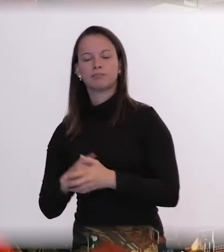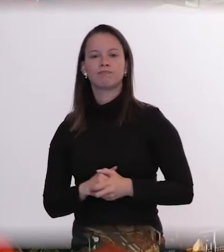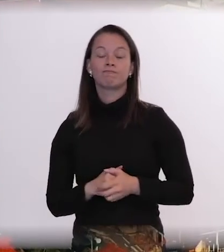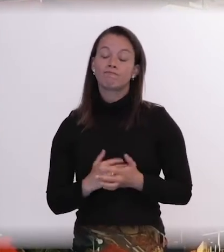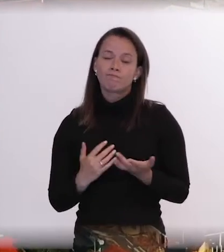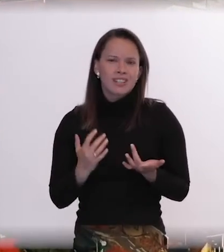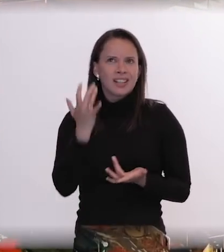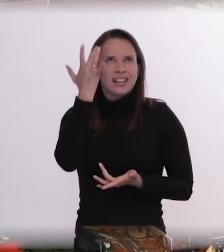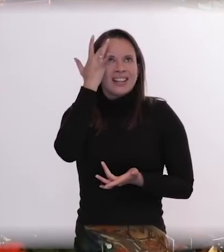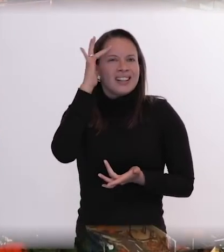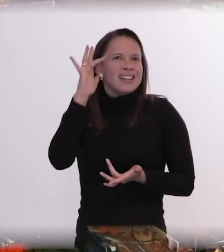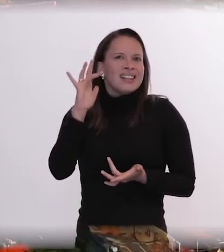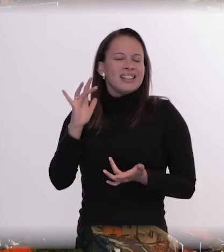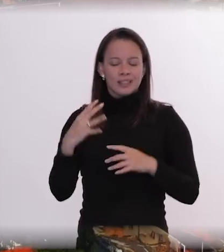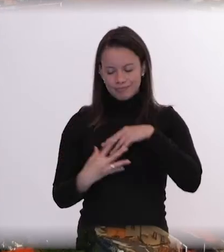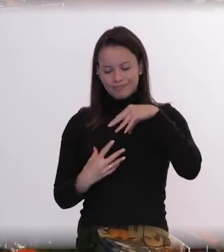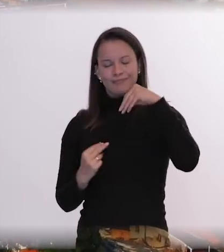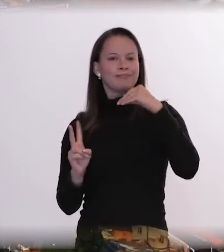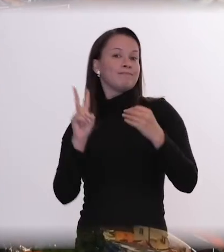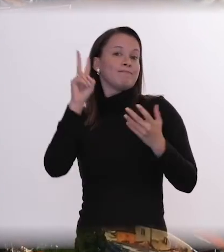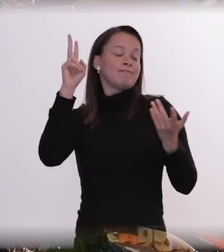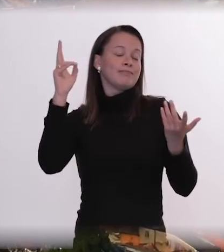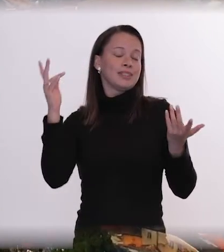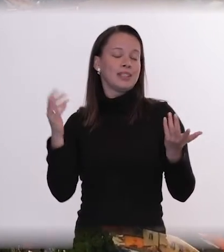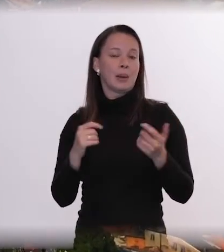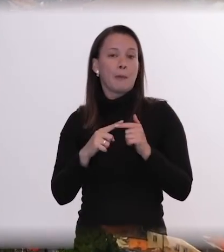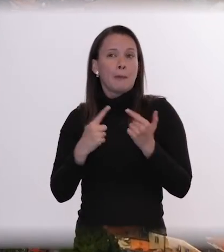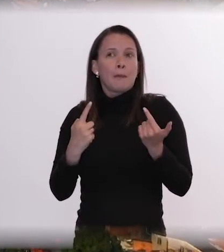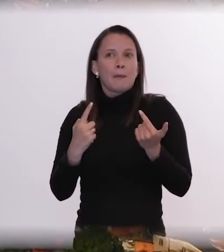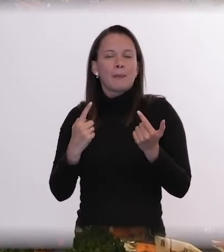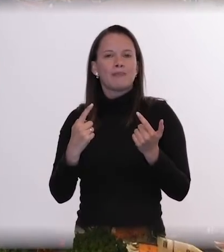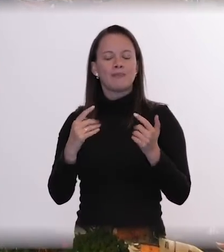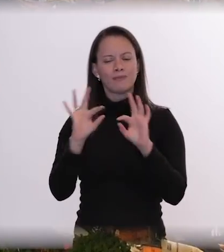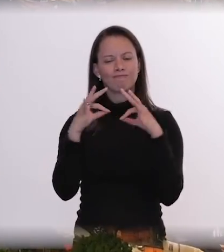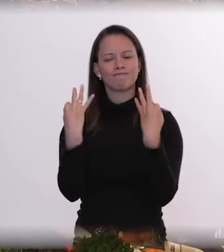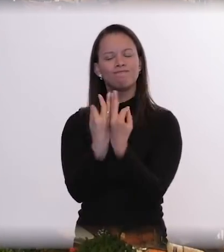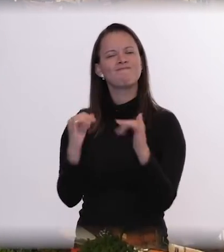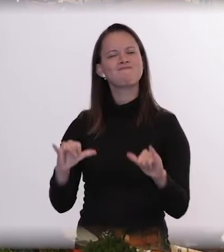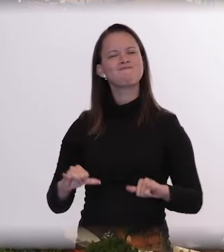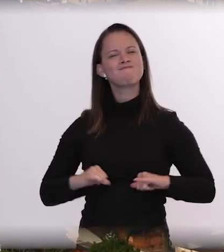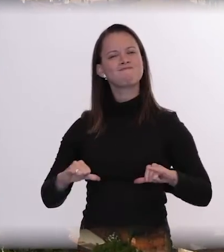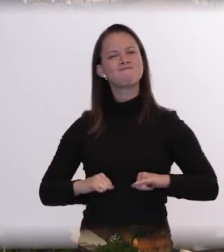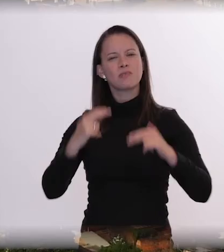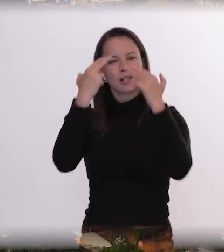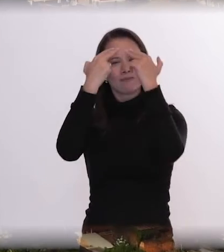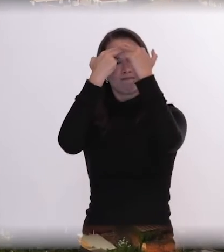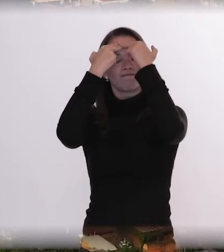não sei se tem muito valor para a alma de quem morreu mas tem um enorme impacto na família isto marca as pessoas